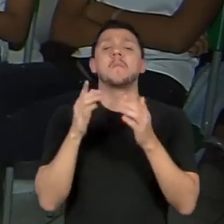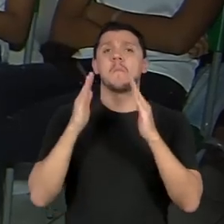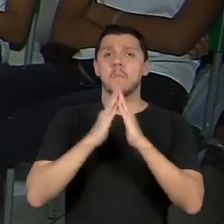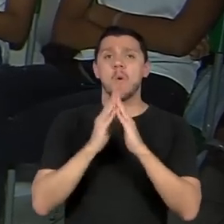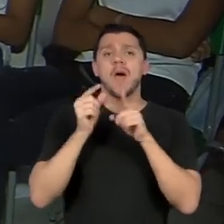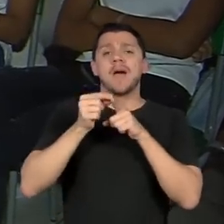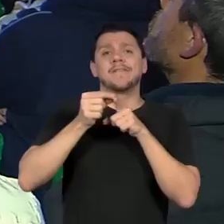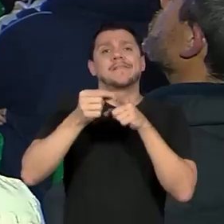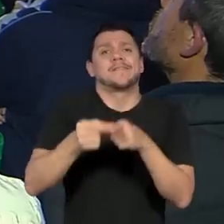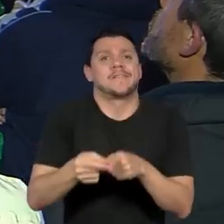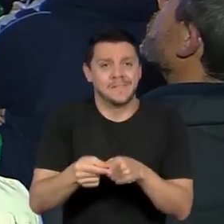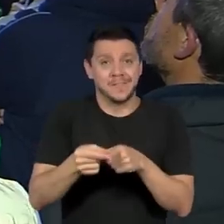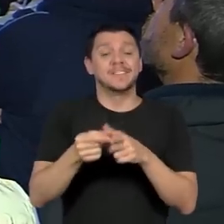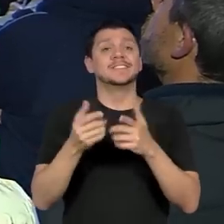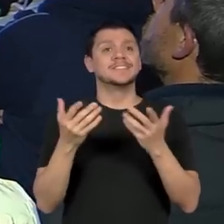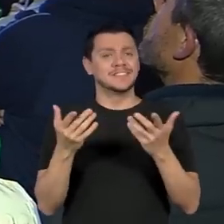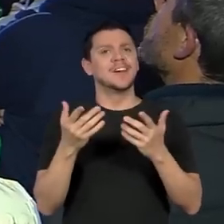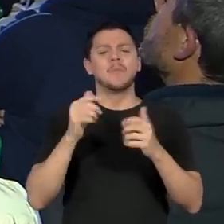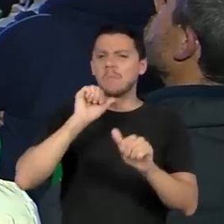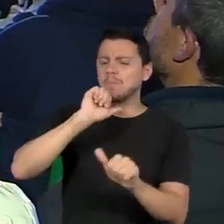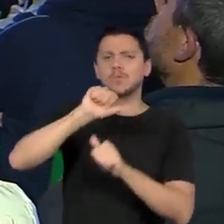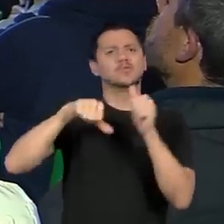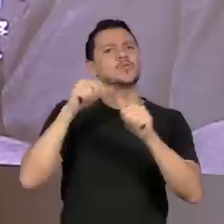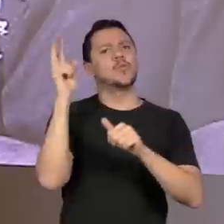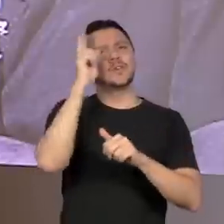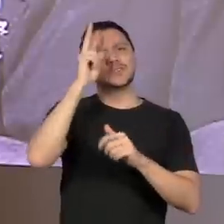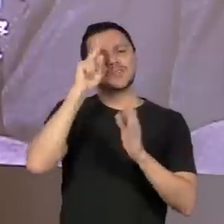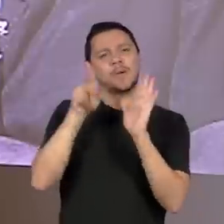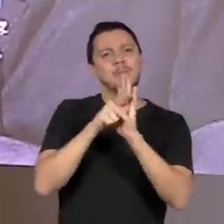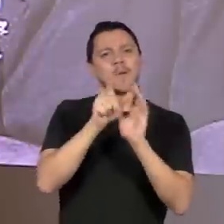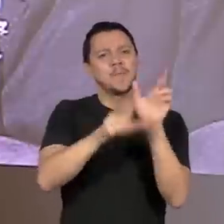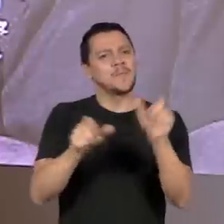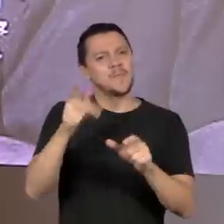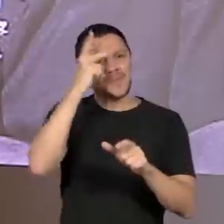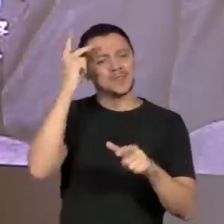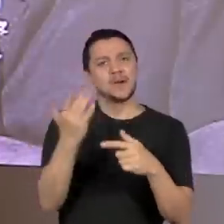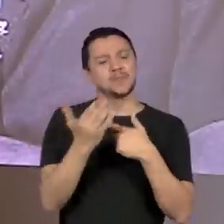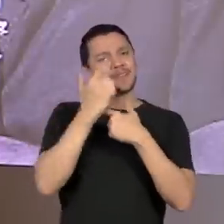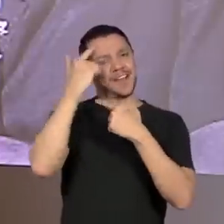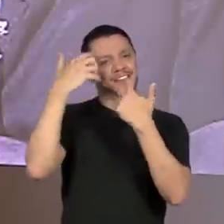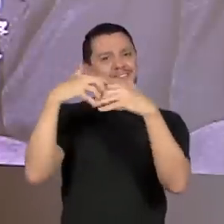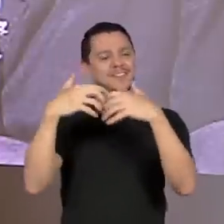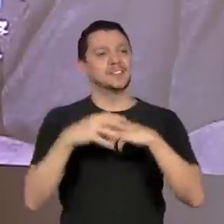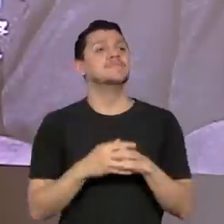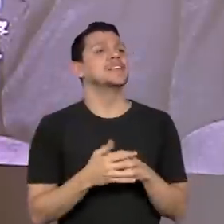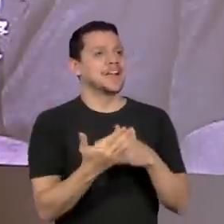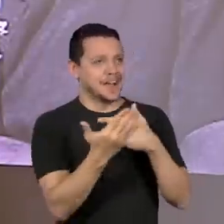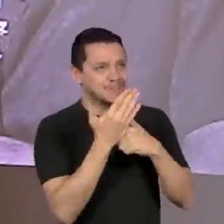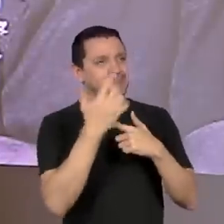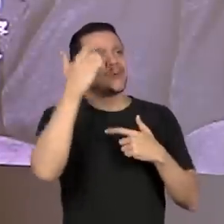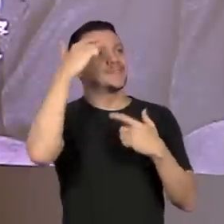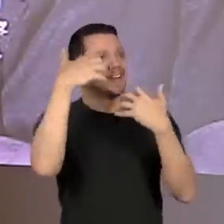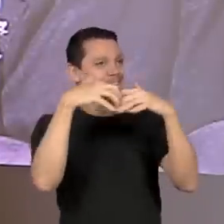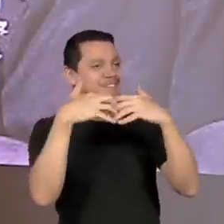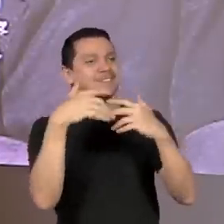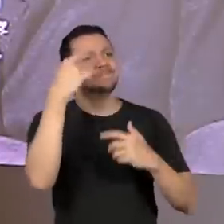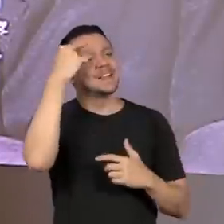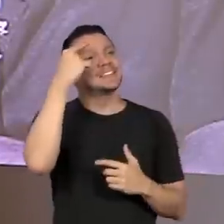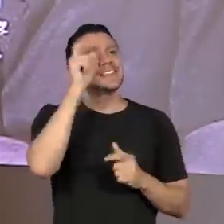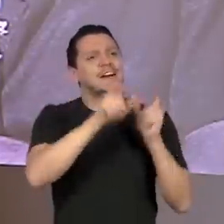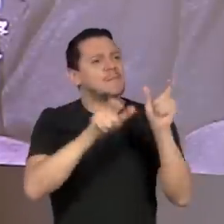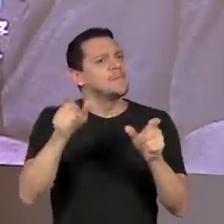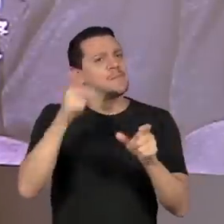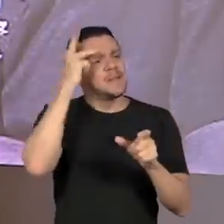Uma história de vida que serve de lição. Ensina a gente a refletir e pensar no próximo, né? E pensar que a vida